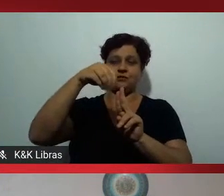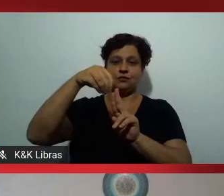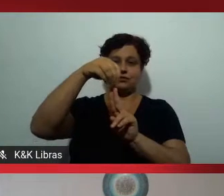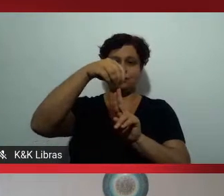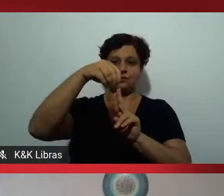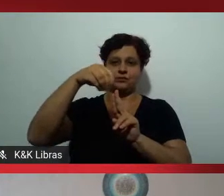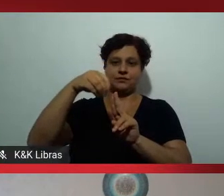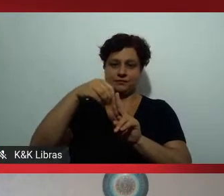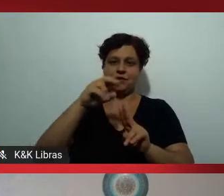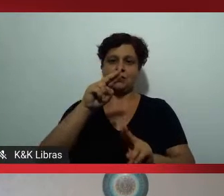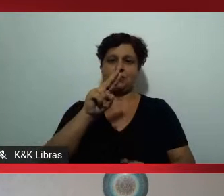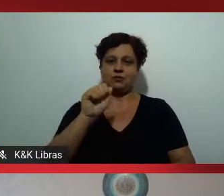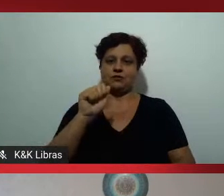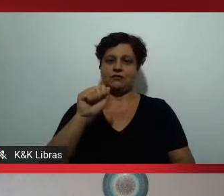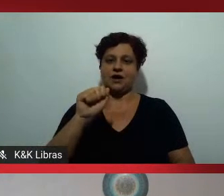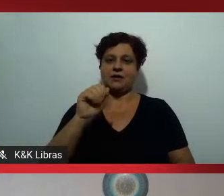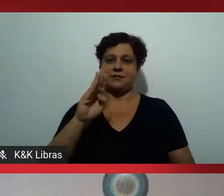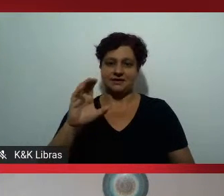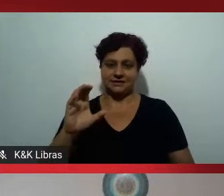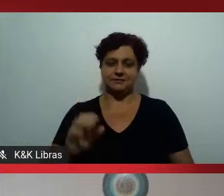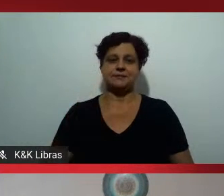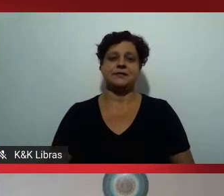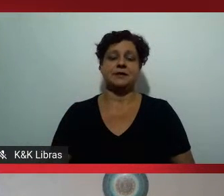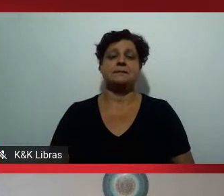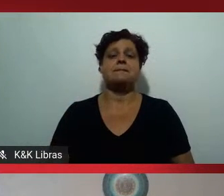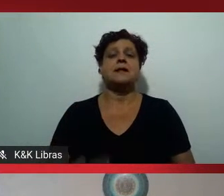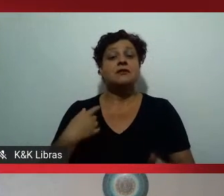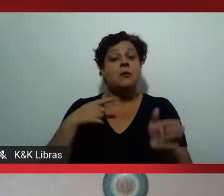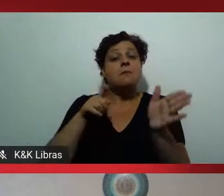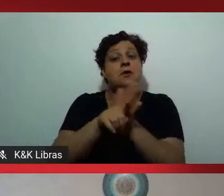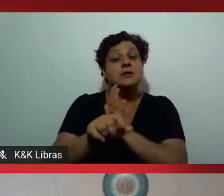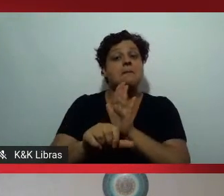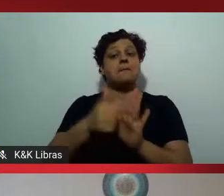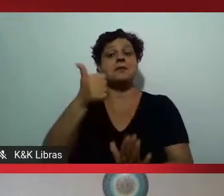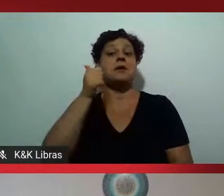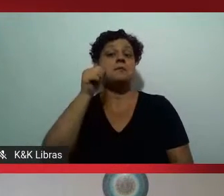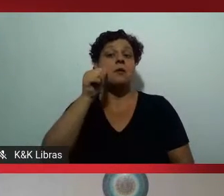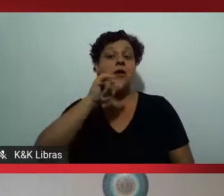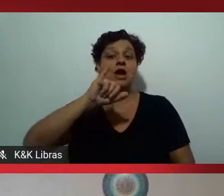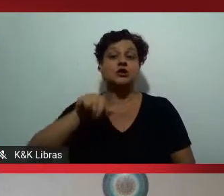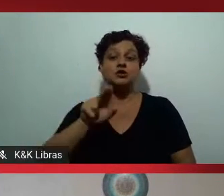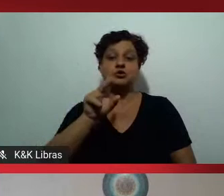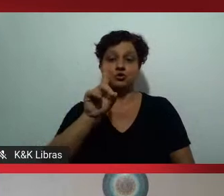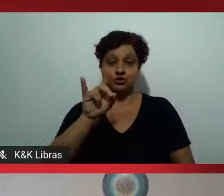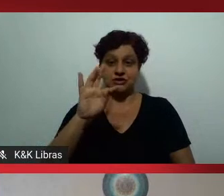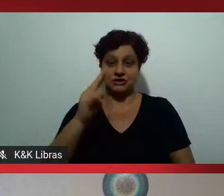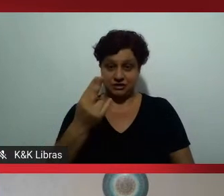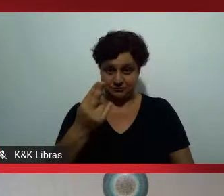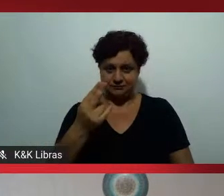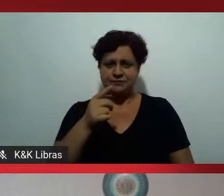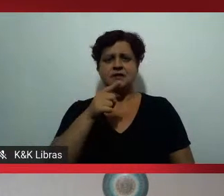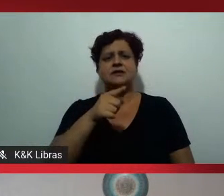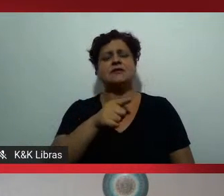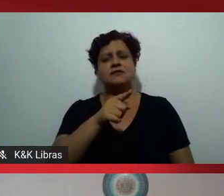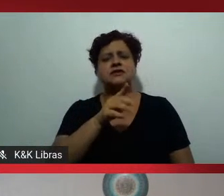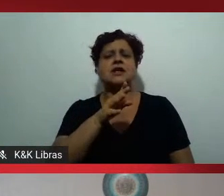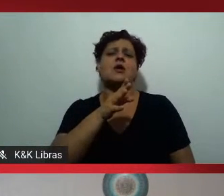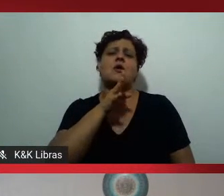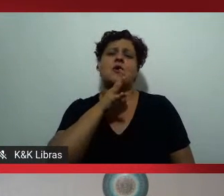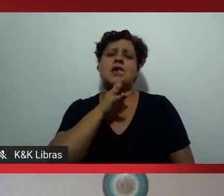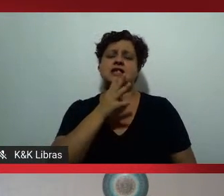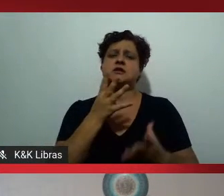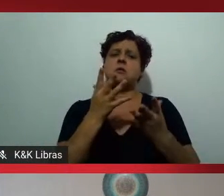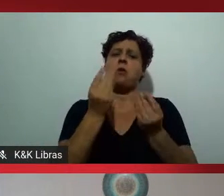e já direcionar Judite a primeira pergunta para você a senhora tem passagens por grandes